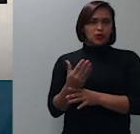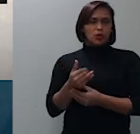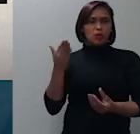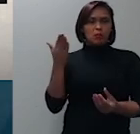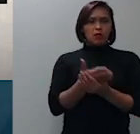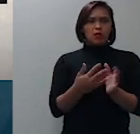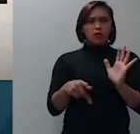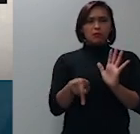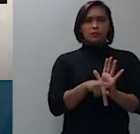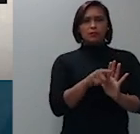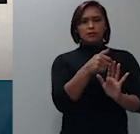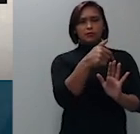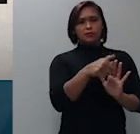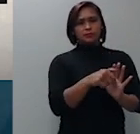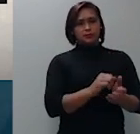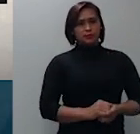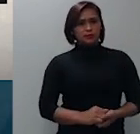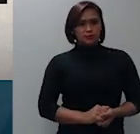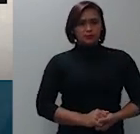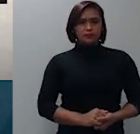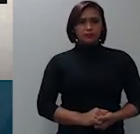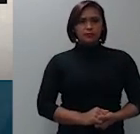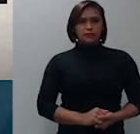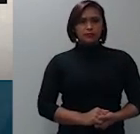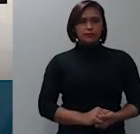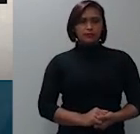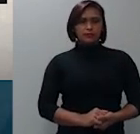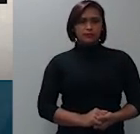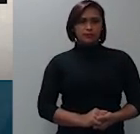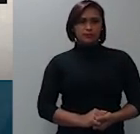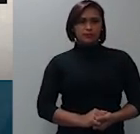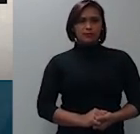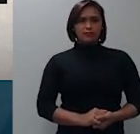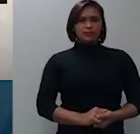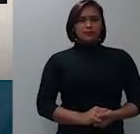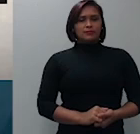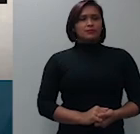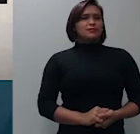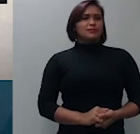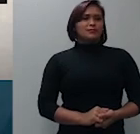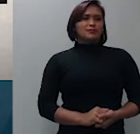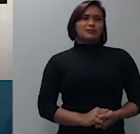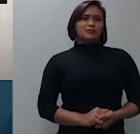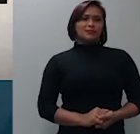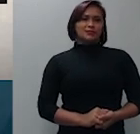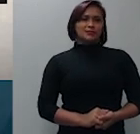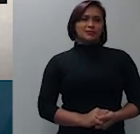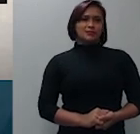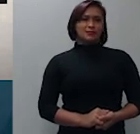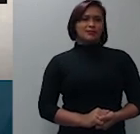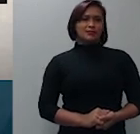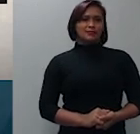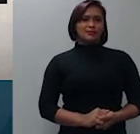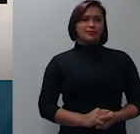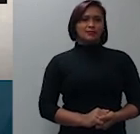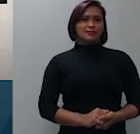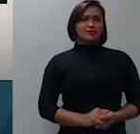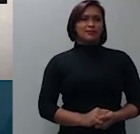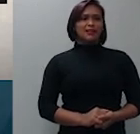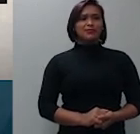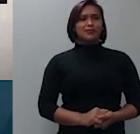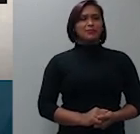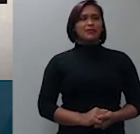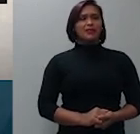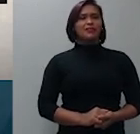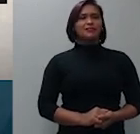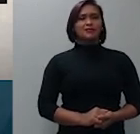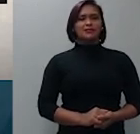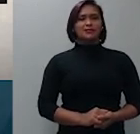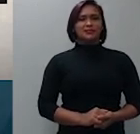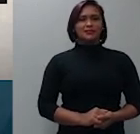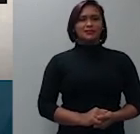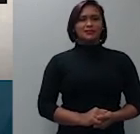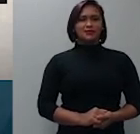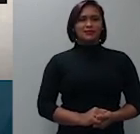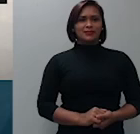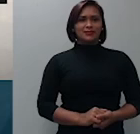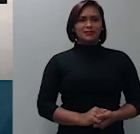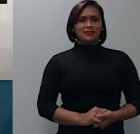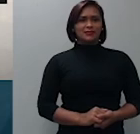natureza